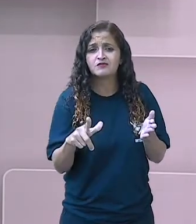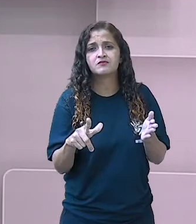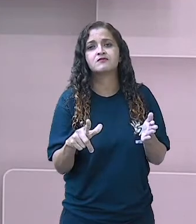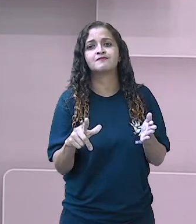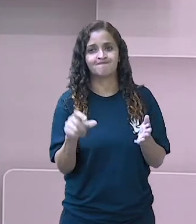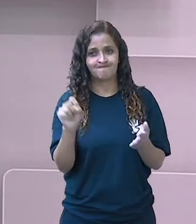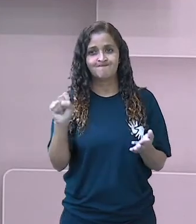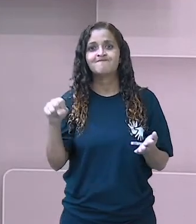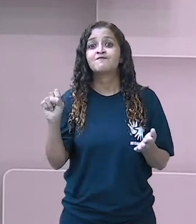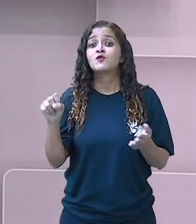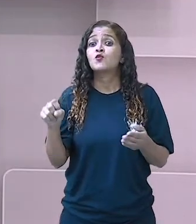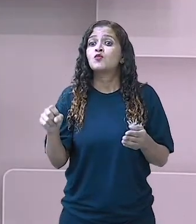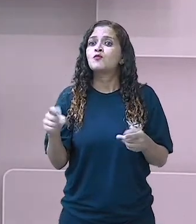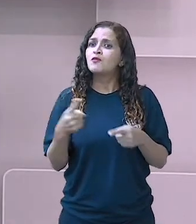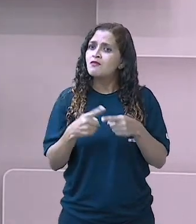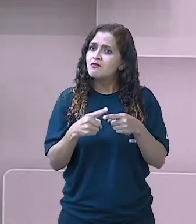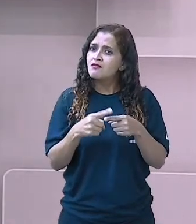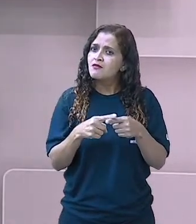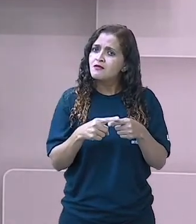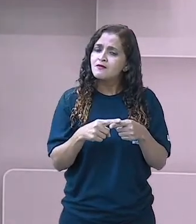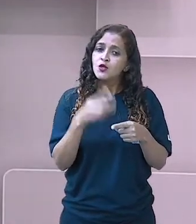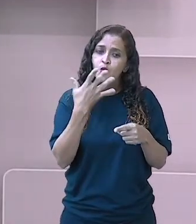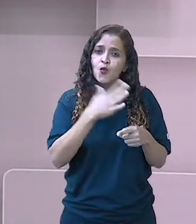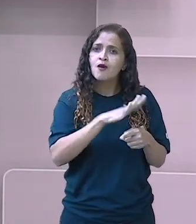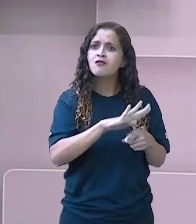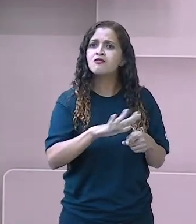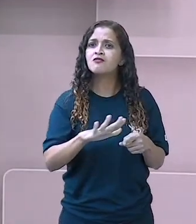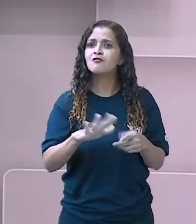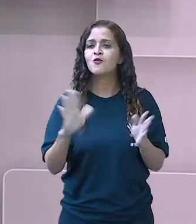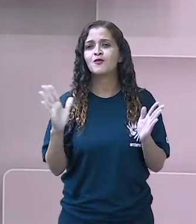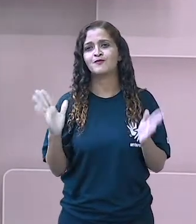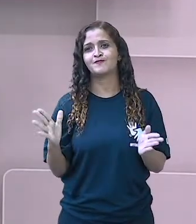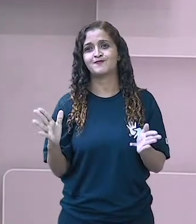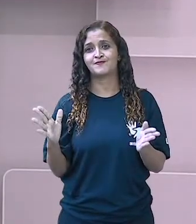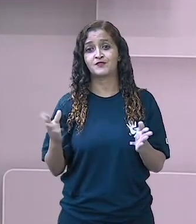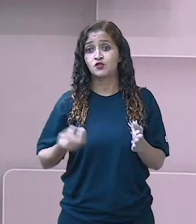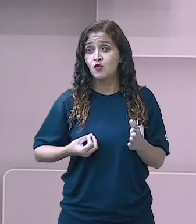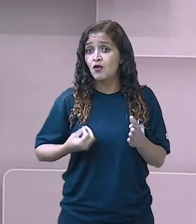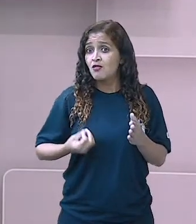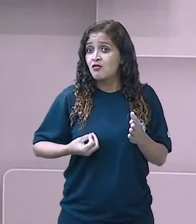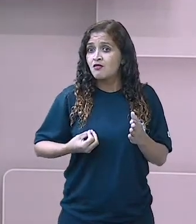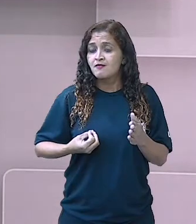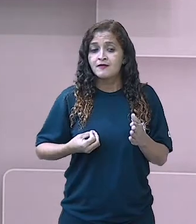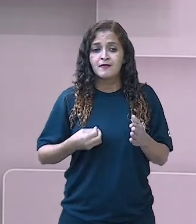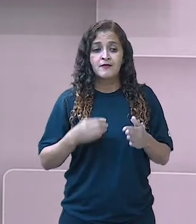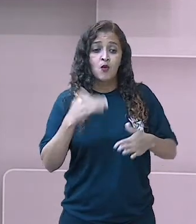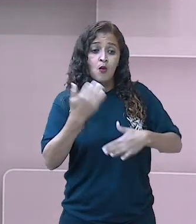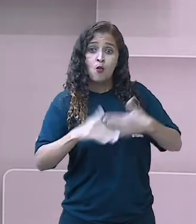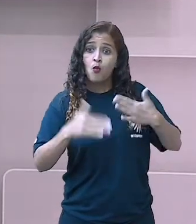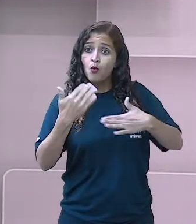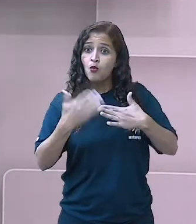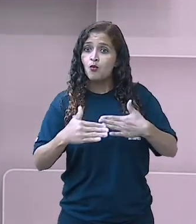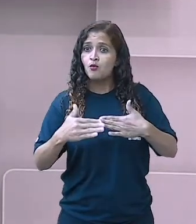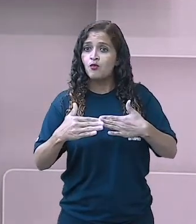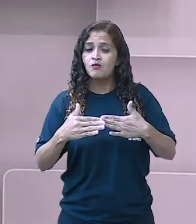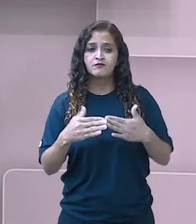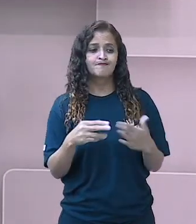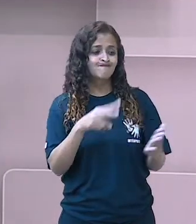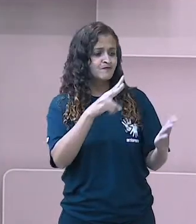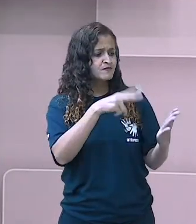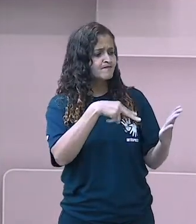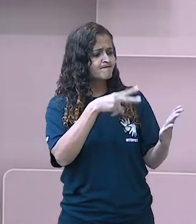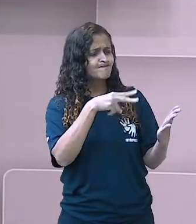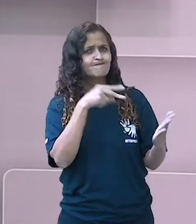Sim, porque hoje, crianças, a nossa vida, quando a gente vai fazer uma prova, quando a gente vai ler algum